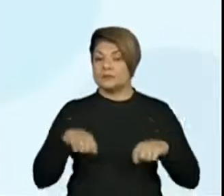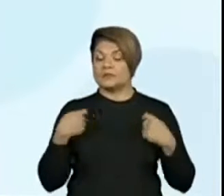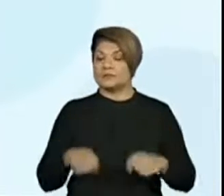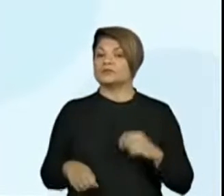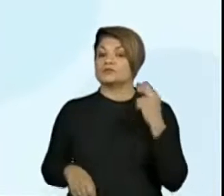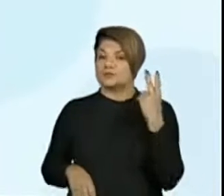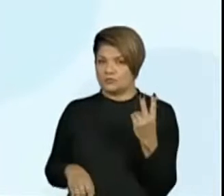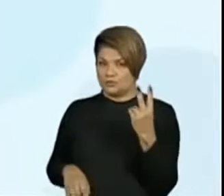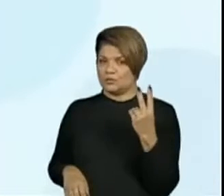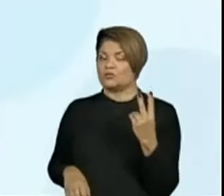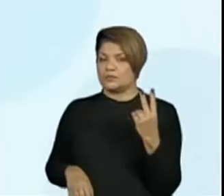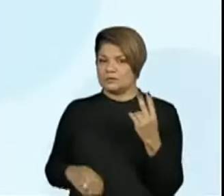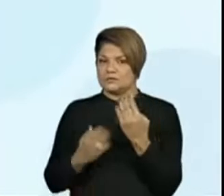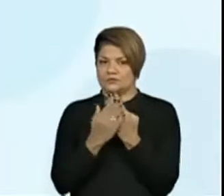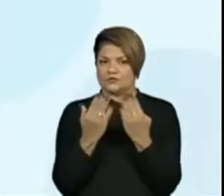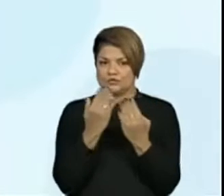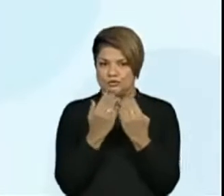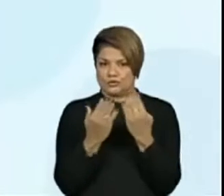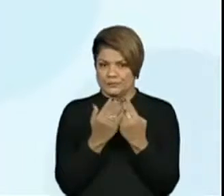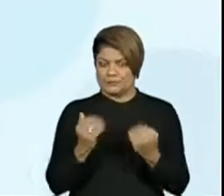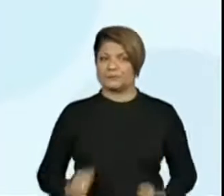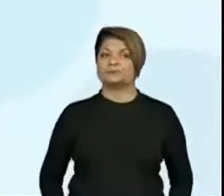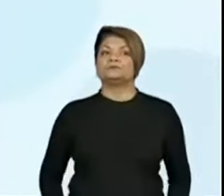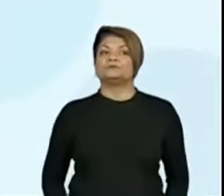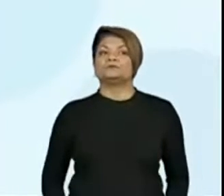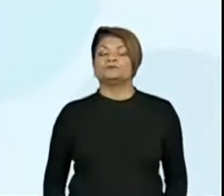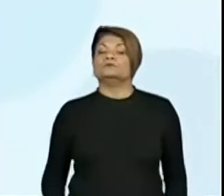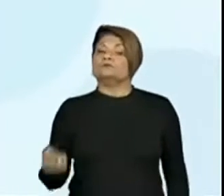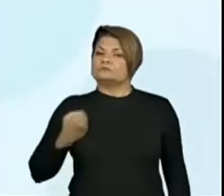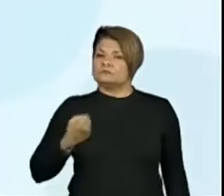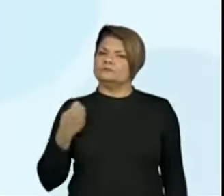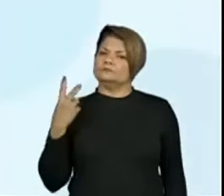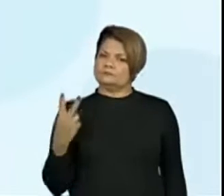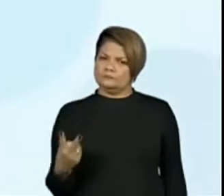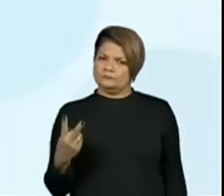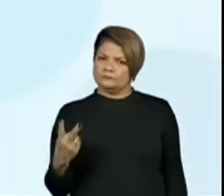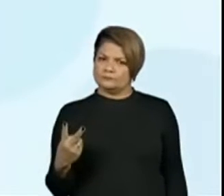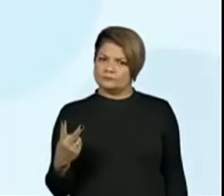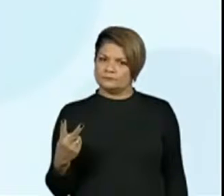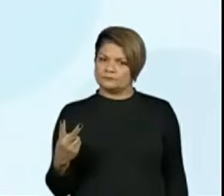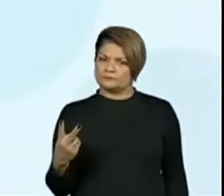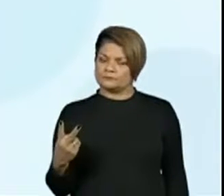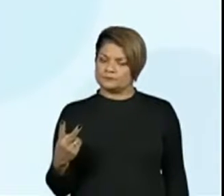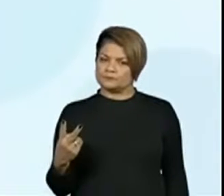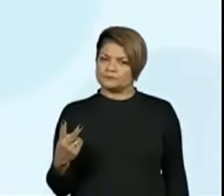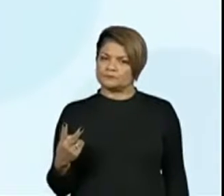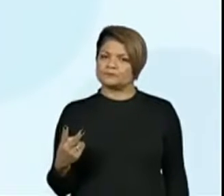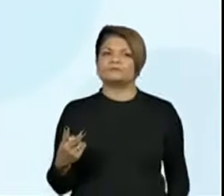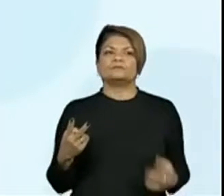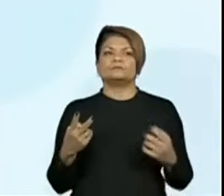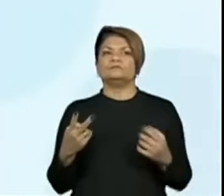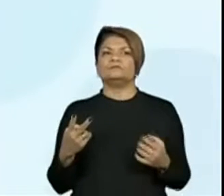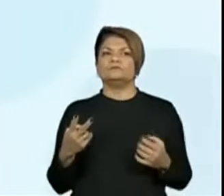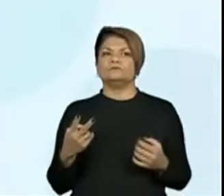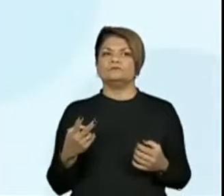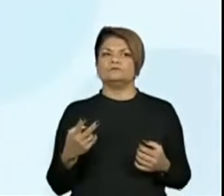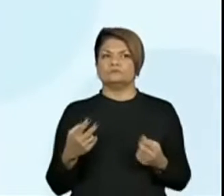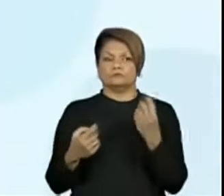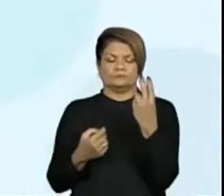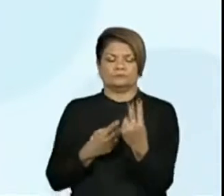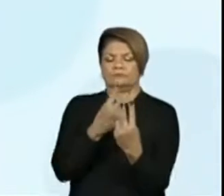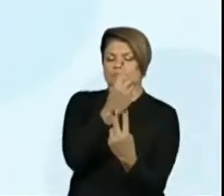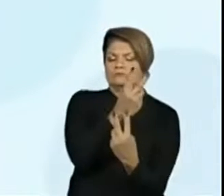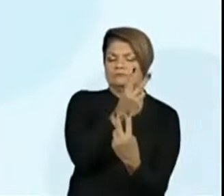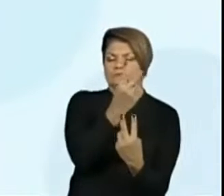fichinhas aí. Esse número dois, ele vale o mesmo que esse número